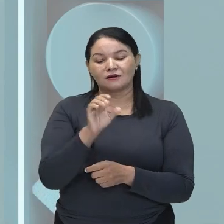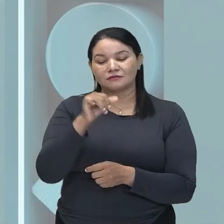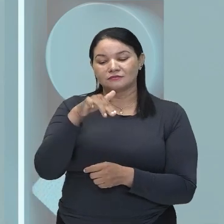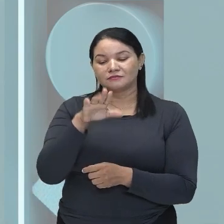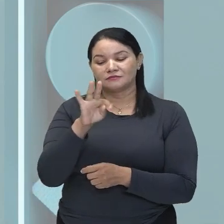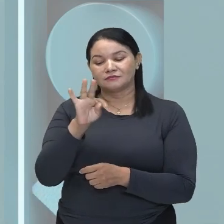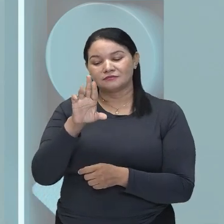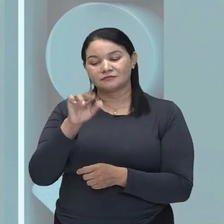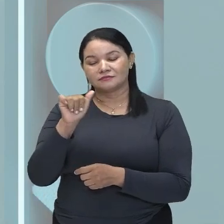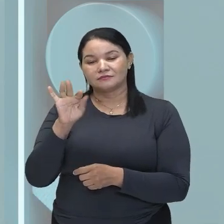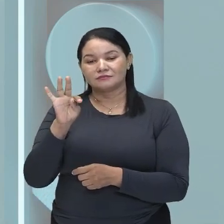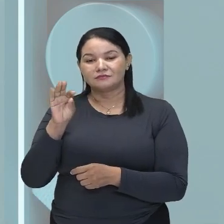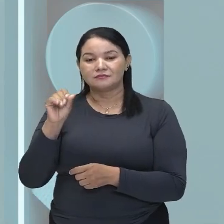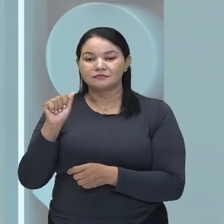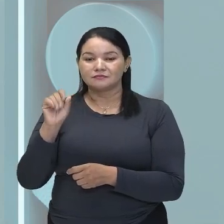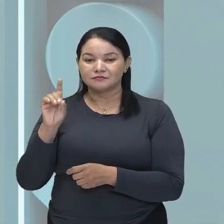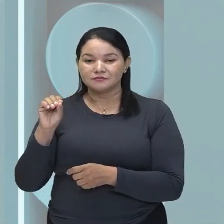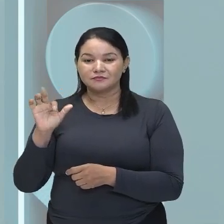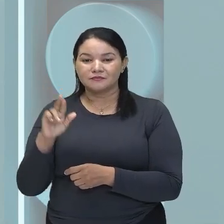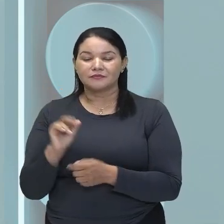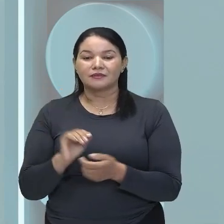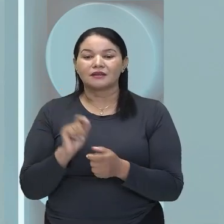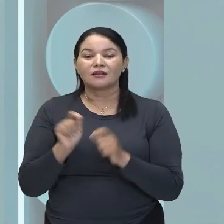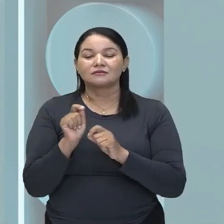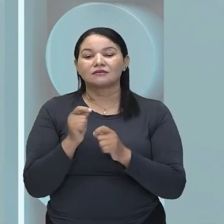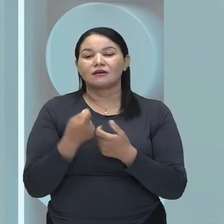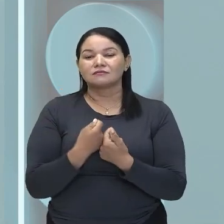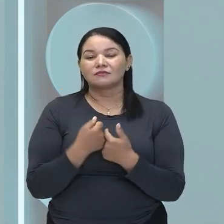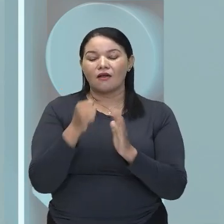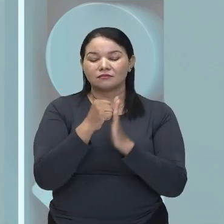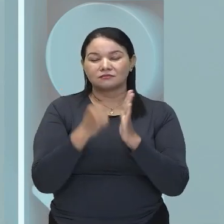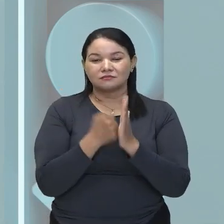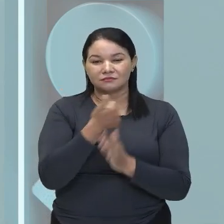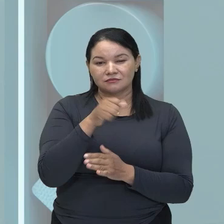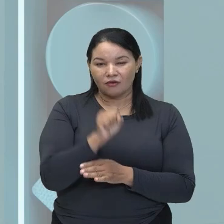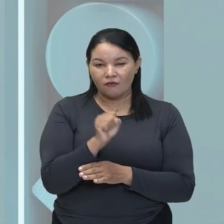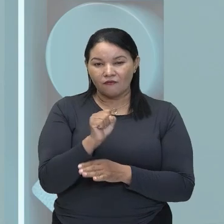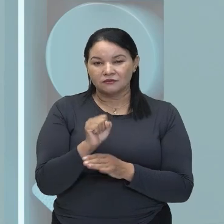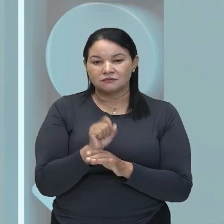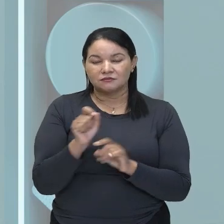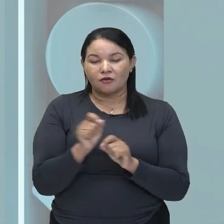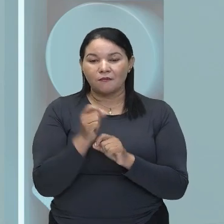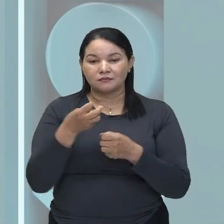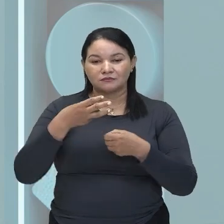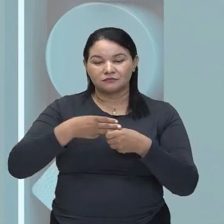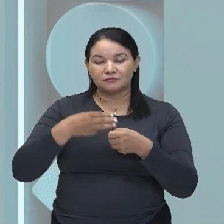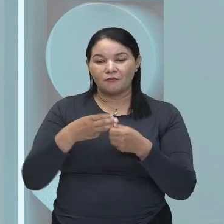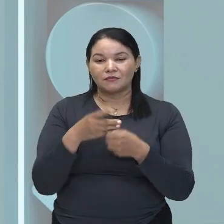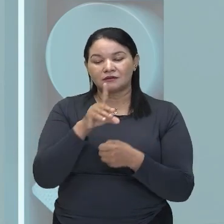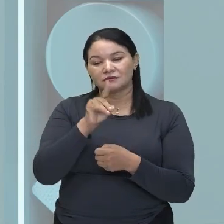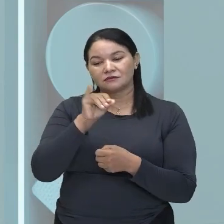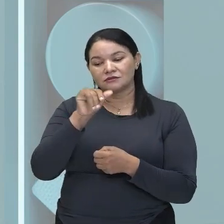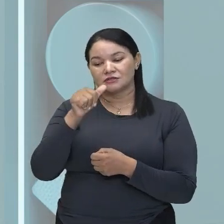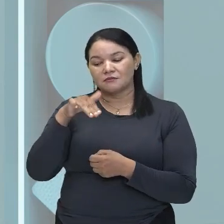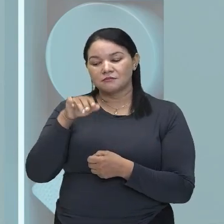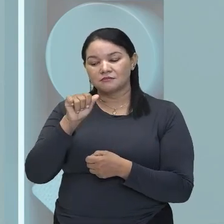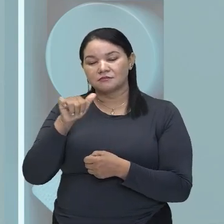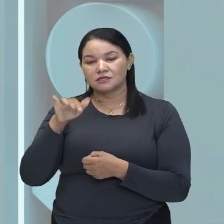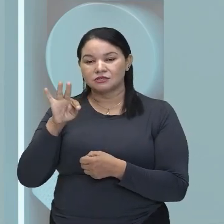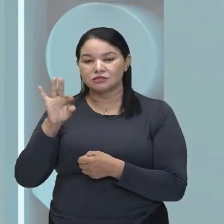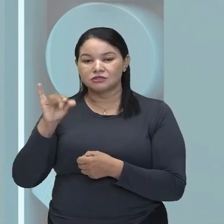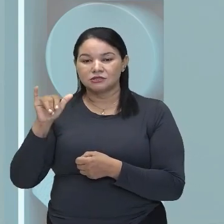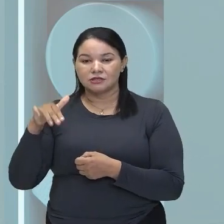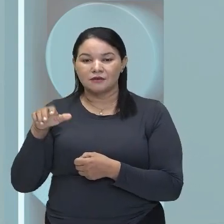em Minas Gerais, No século XVIII, Especificamente no atual município de Diamantina, E tem como personagem